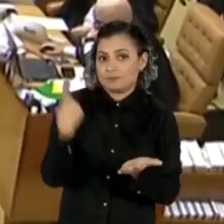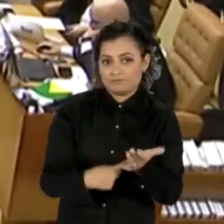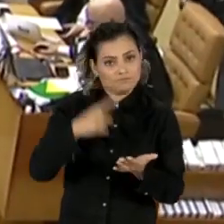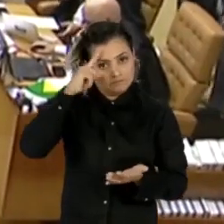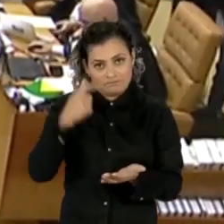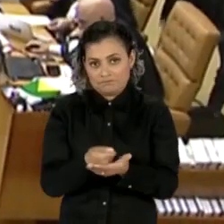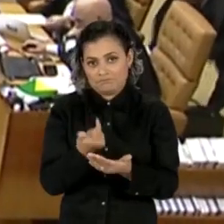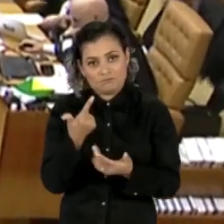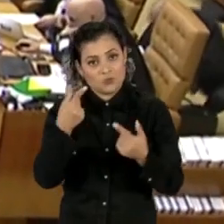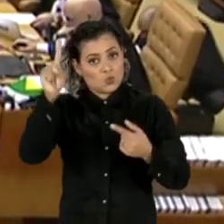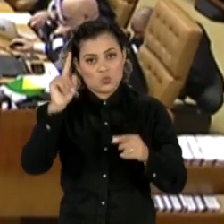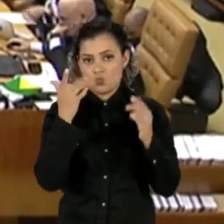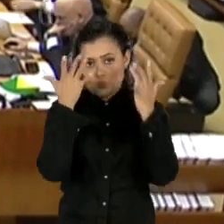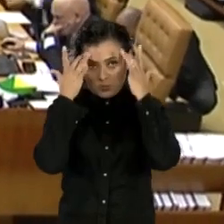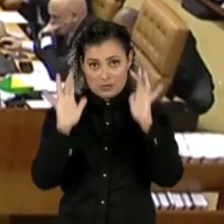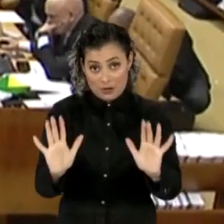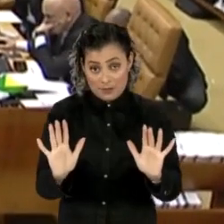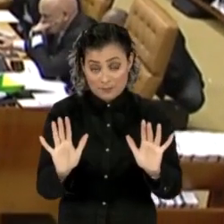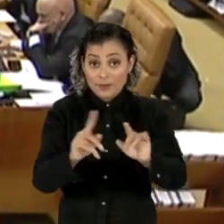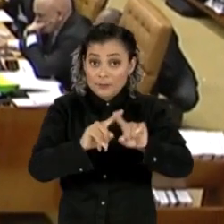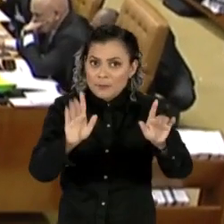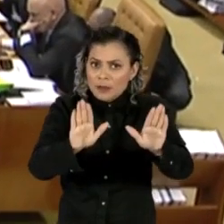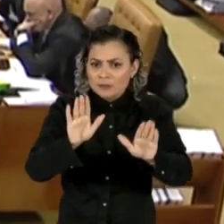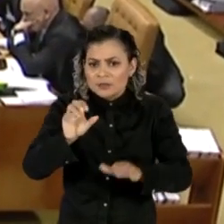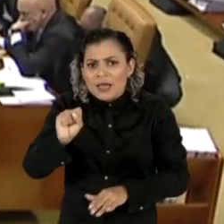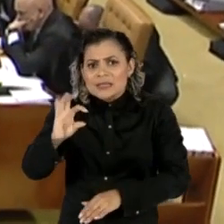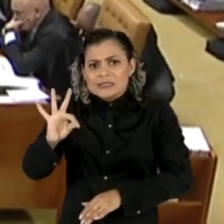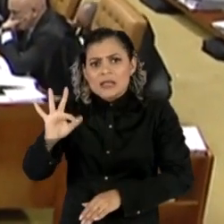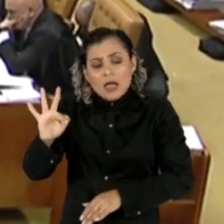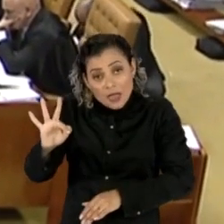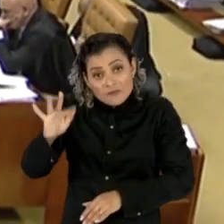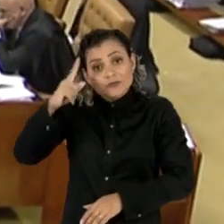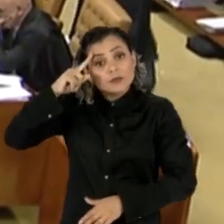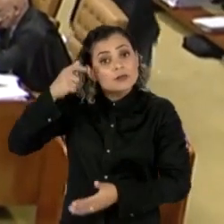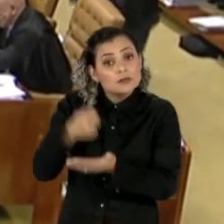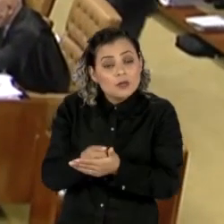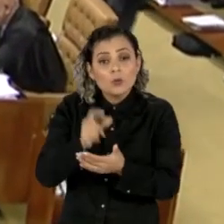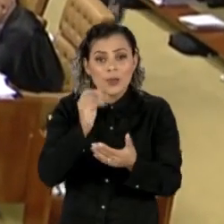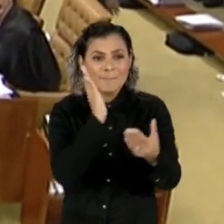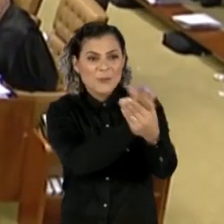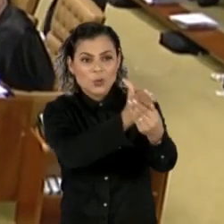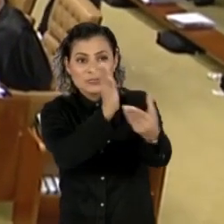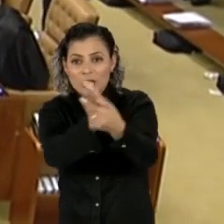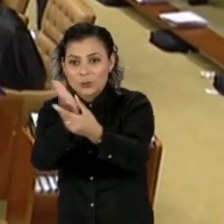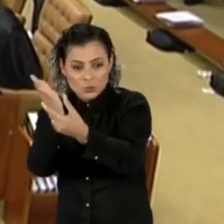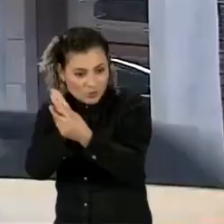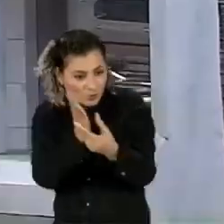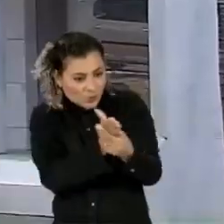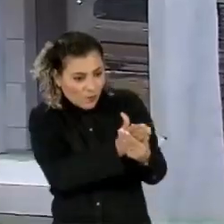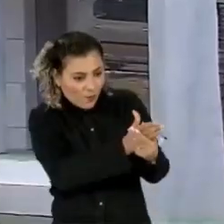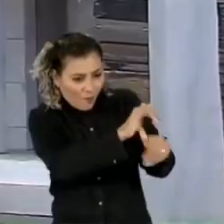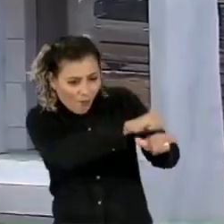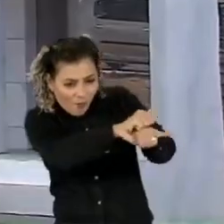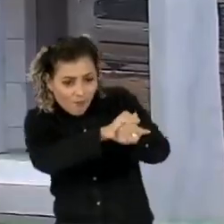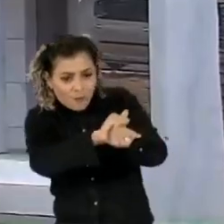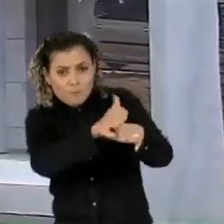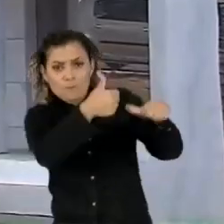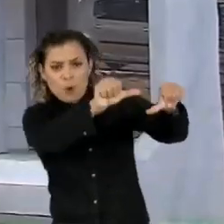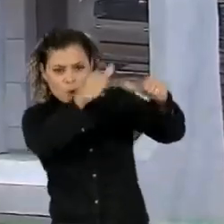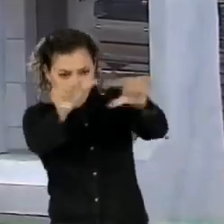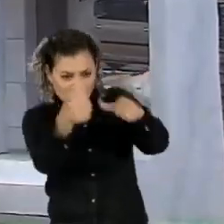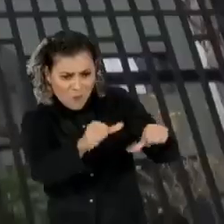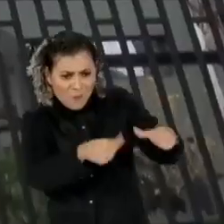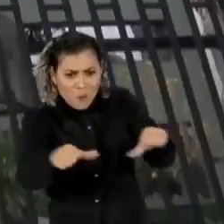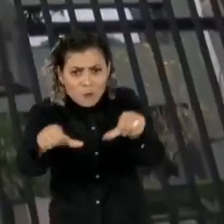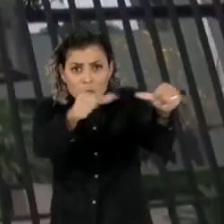Em teoria, a decisão do Supremo pode anular dezenas de sentenças da Lava Jato porque delatores e